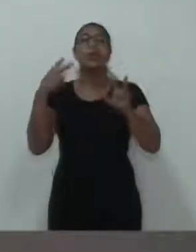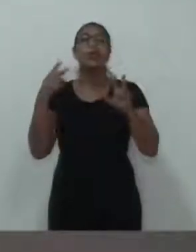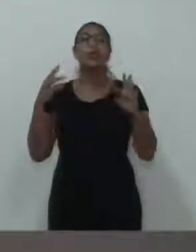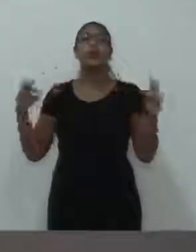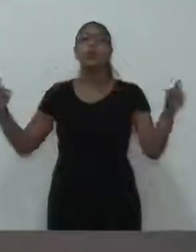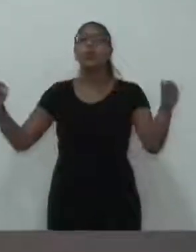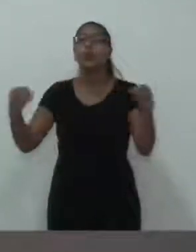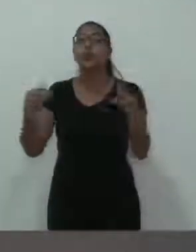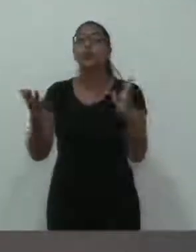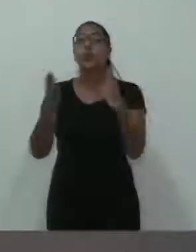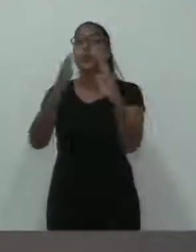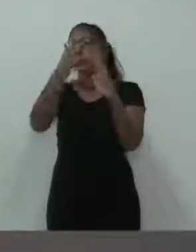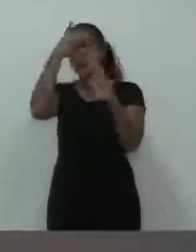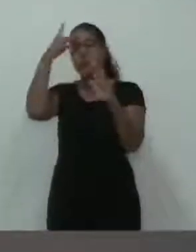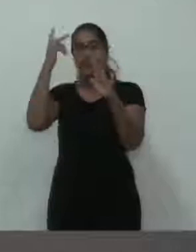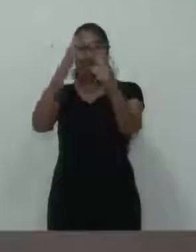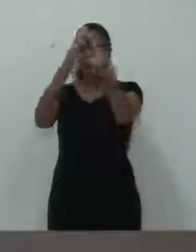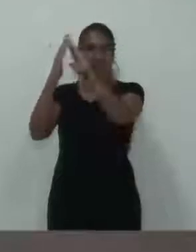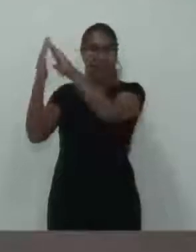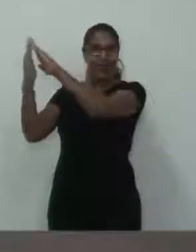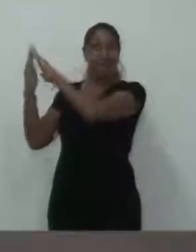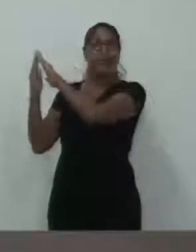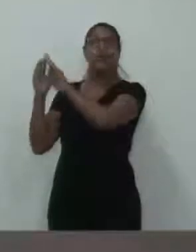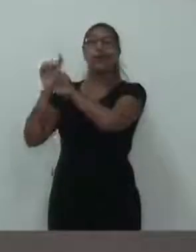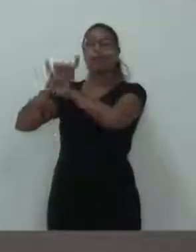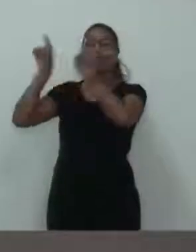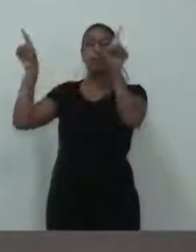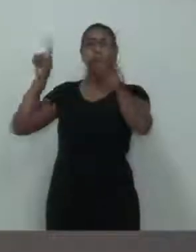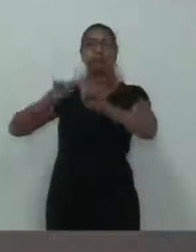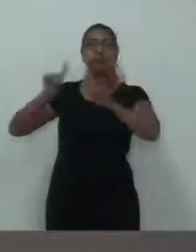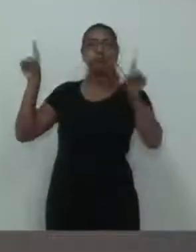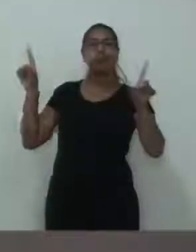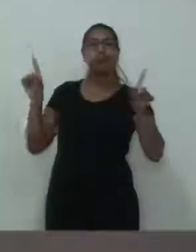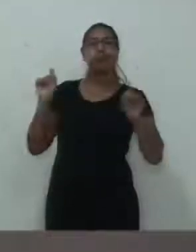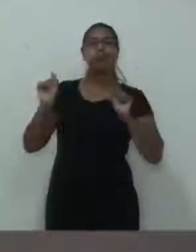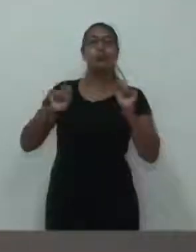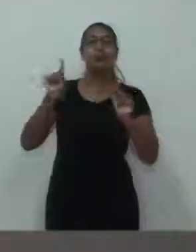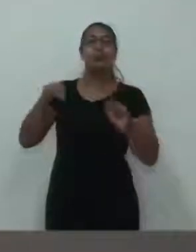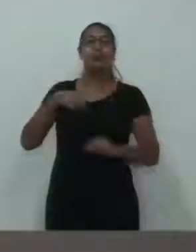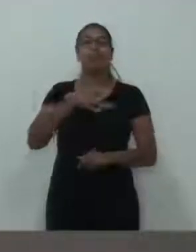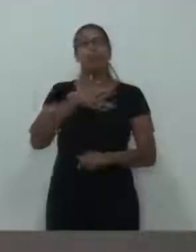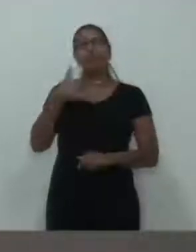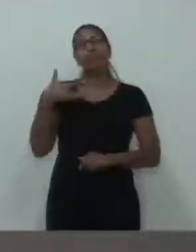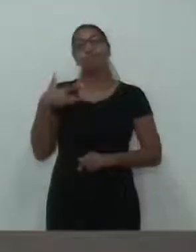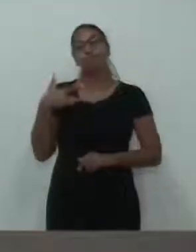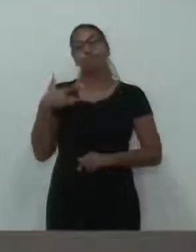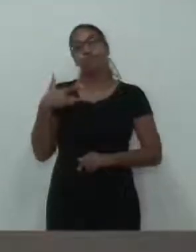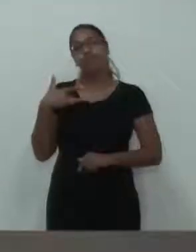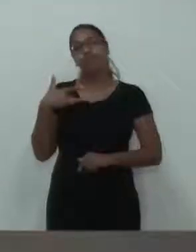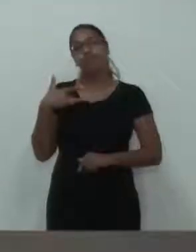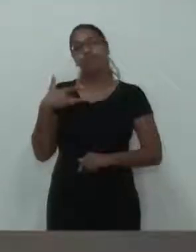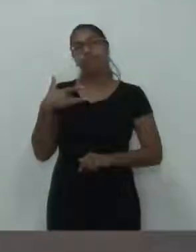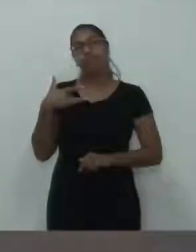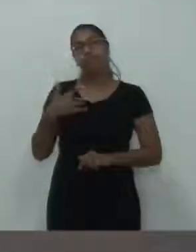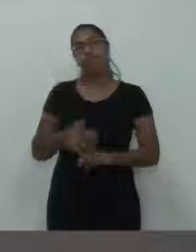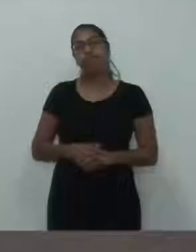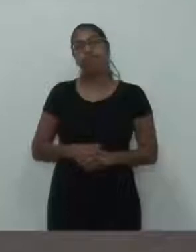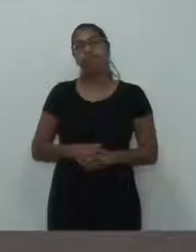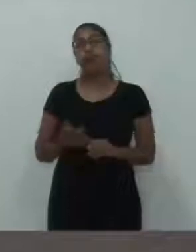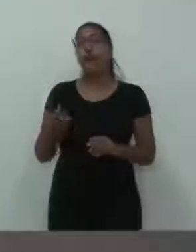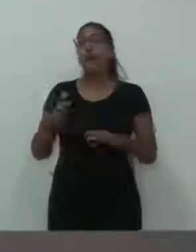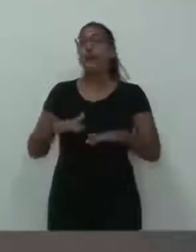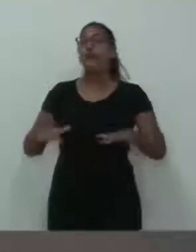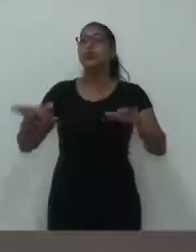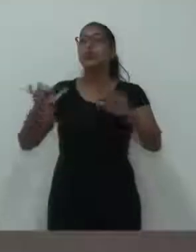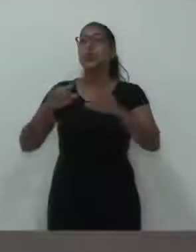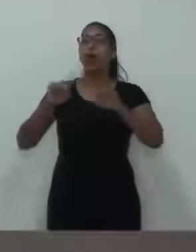população reclama muito, que é a questão da saúde. E eu não vou dizer que a reclamação